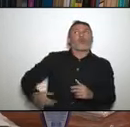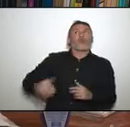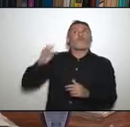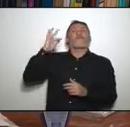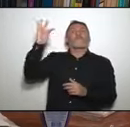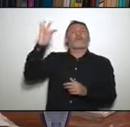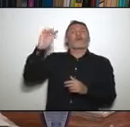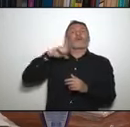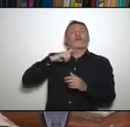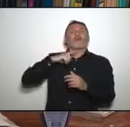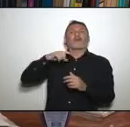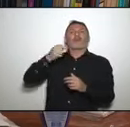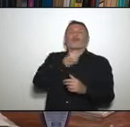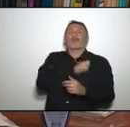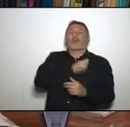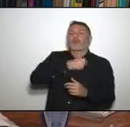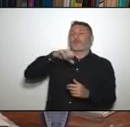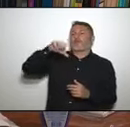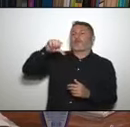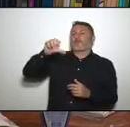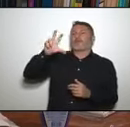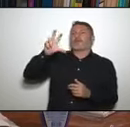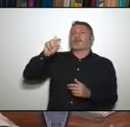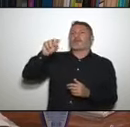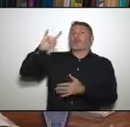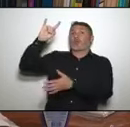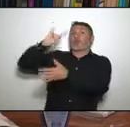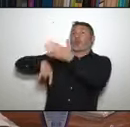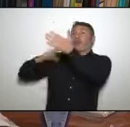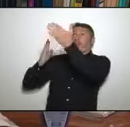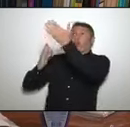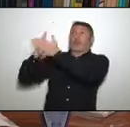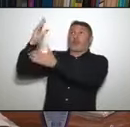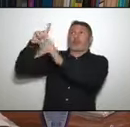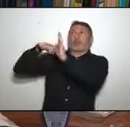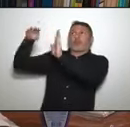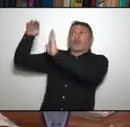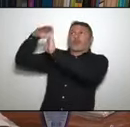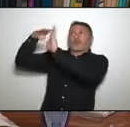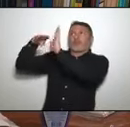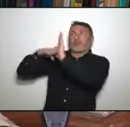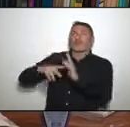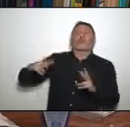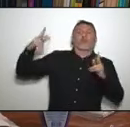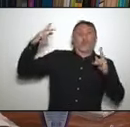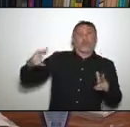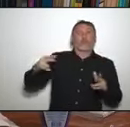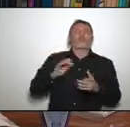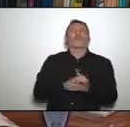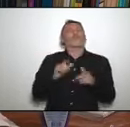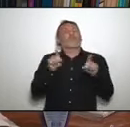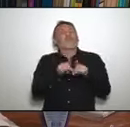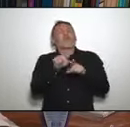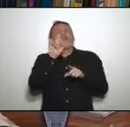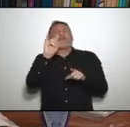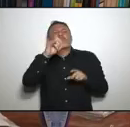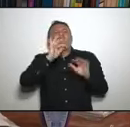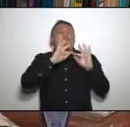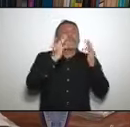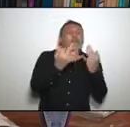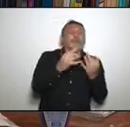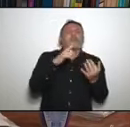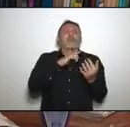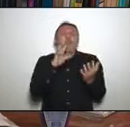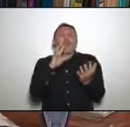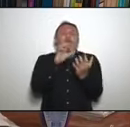950. O que mais precisamente a gente pode dizer é que as famílias inscritas no cadastro único para programas sociais do